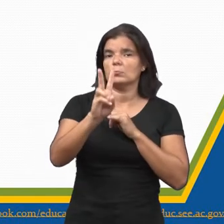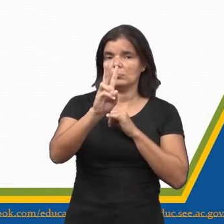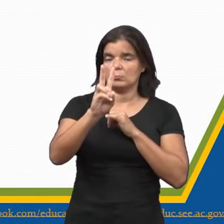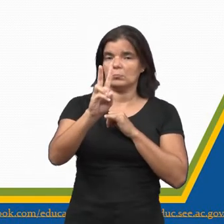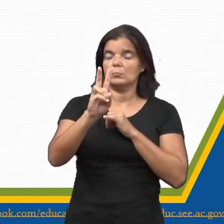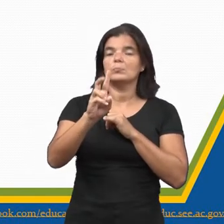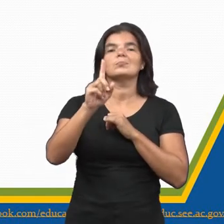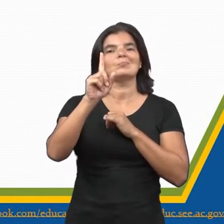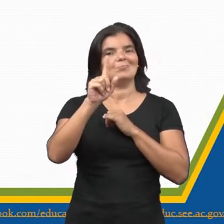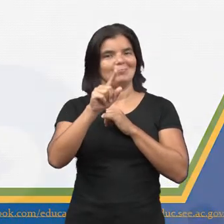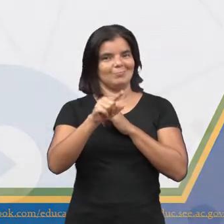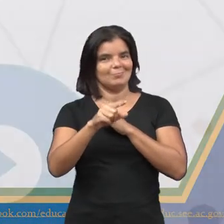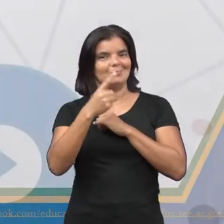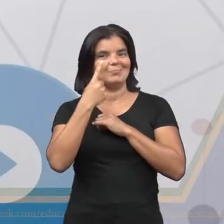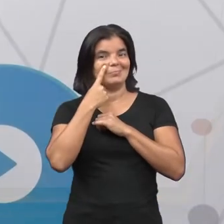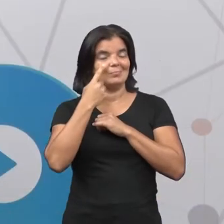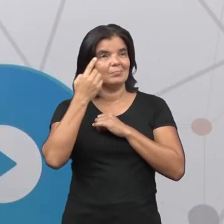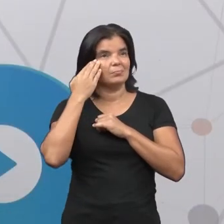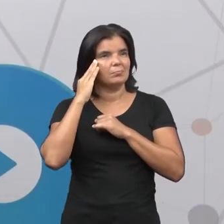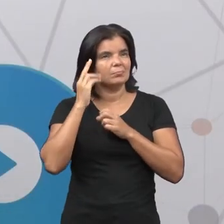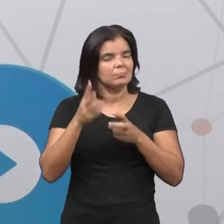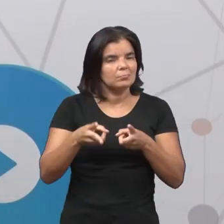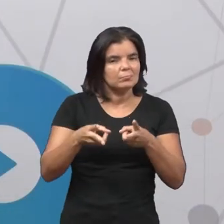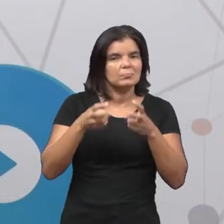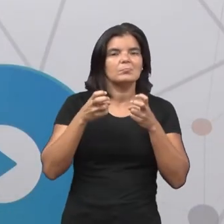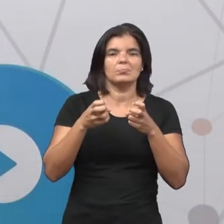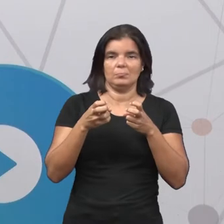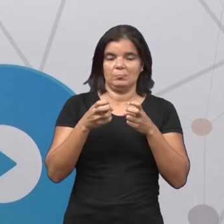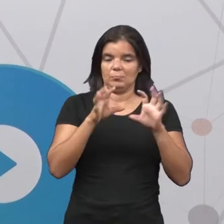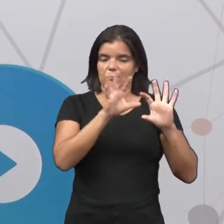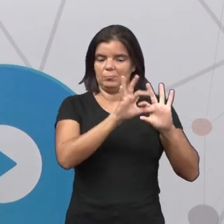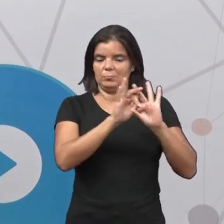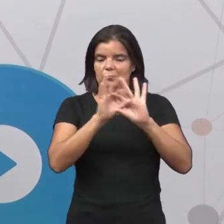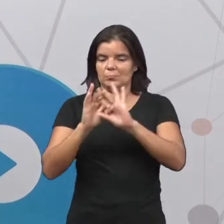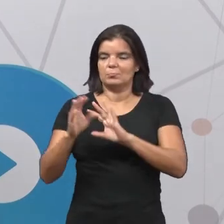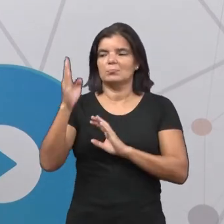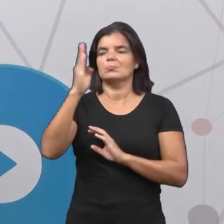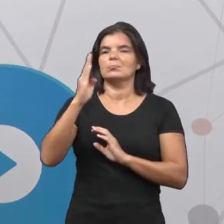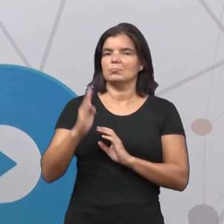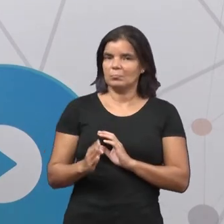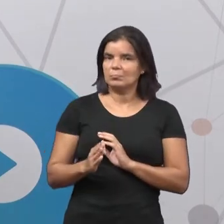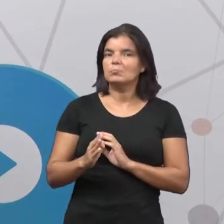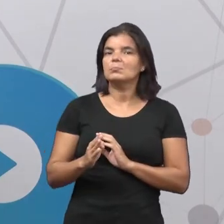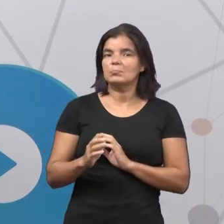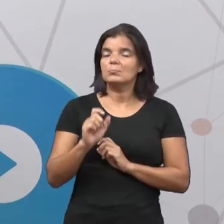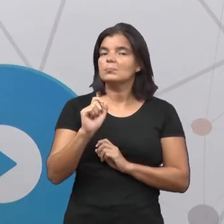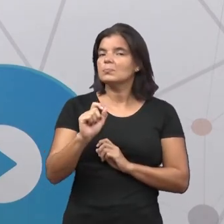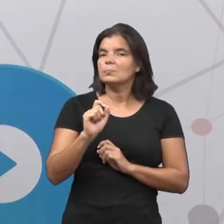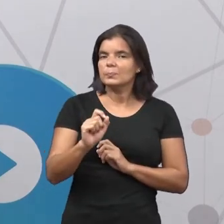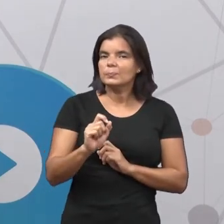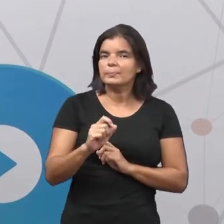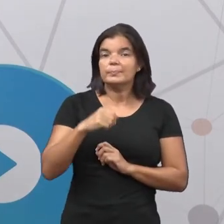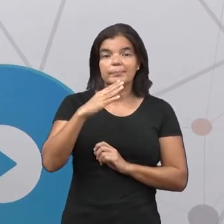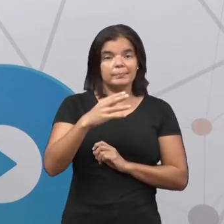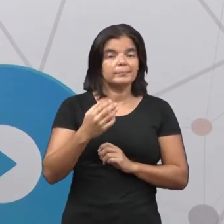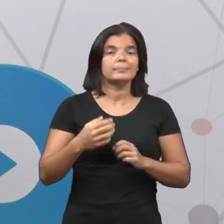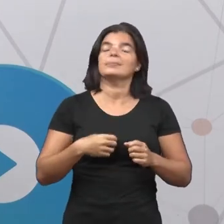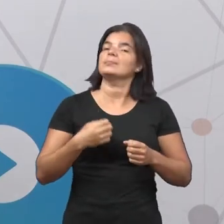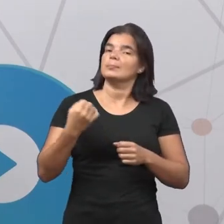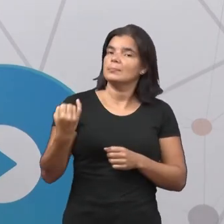que aí é quando nós vamos começar a perceber, no contexto brasileiro, uma atuação mais